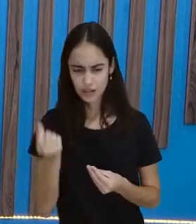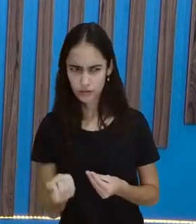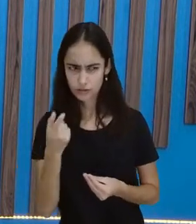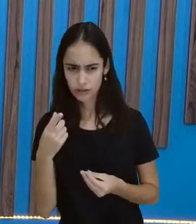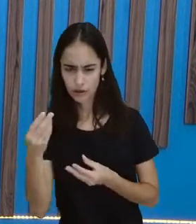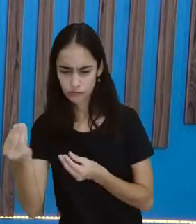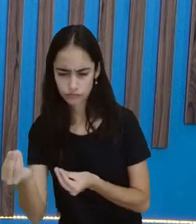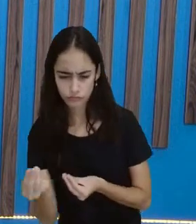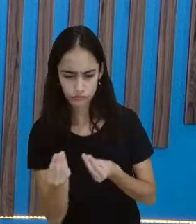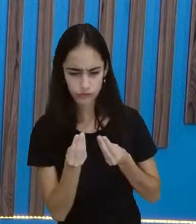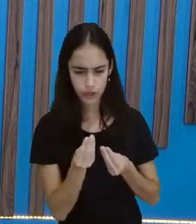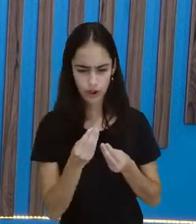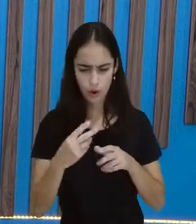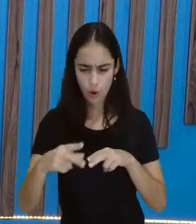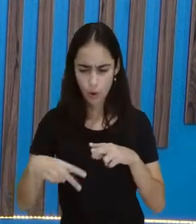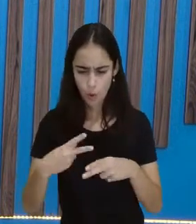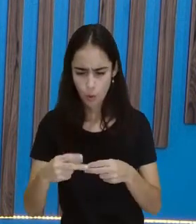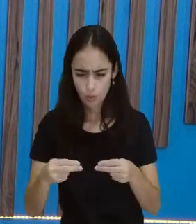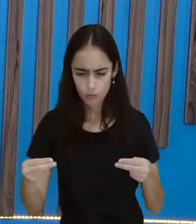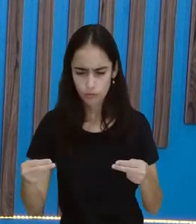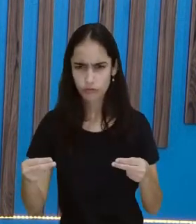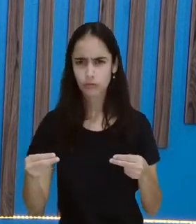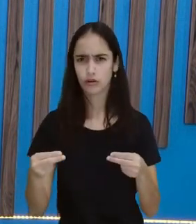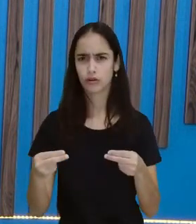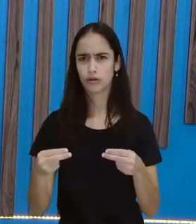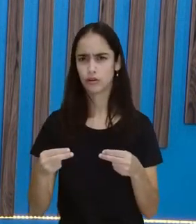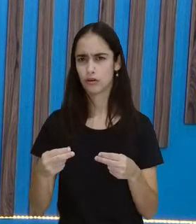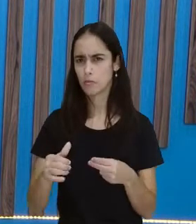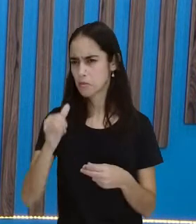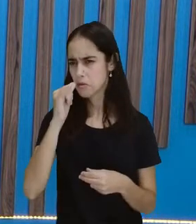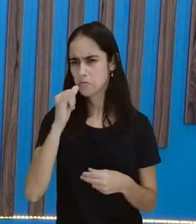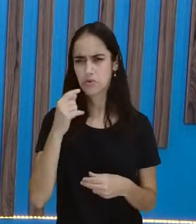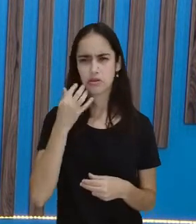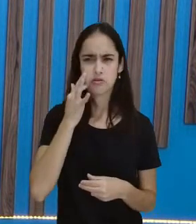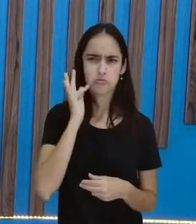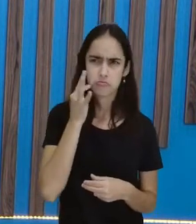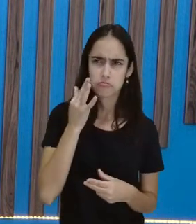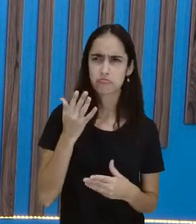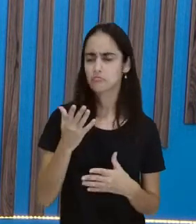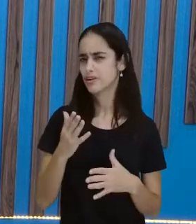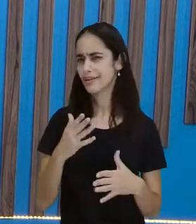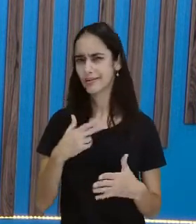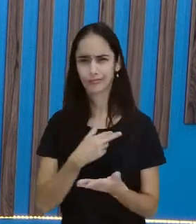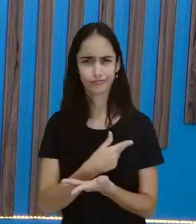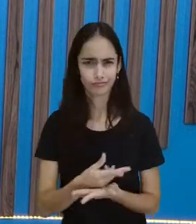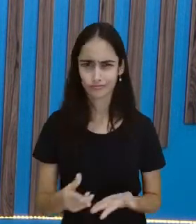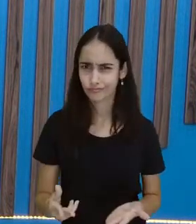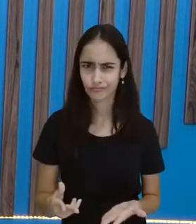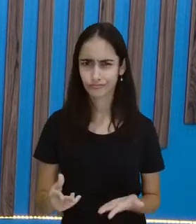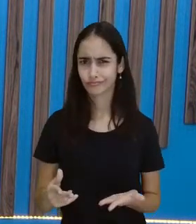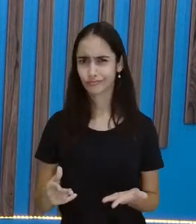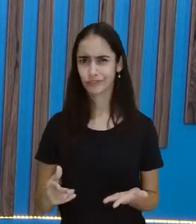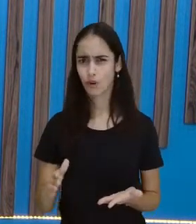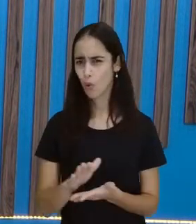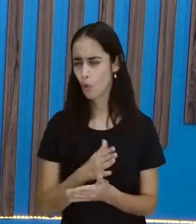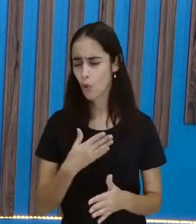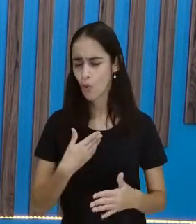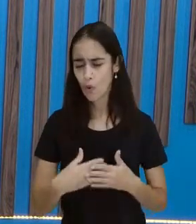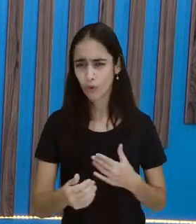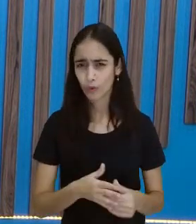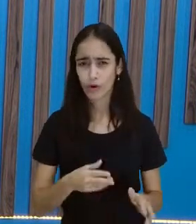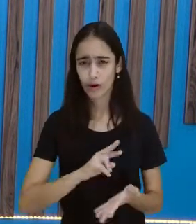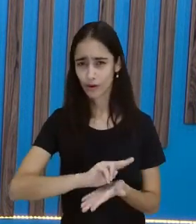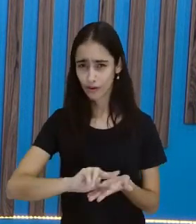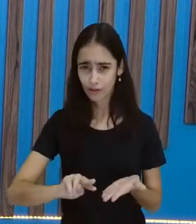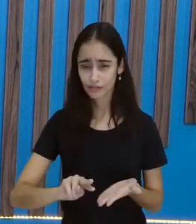bombom, um chocolate, Alguma bebida, um suco, um refrigerante, a gente não pode aceitar, tá? Porque ali